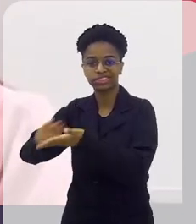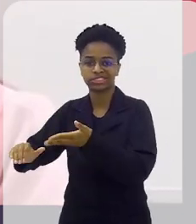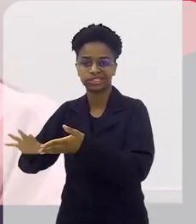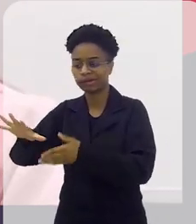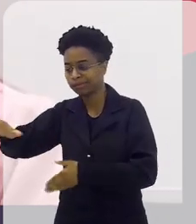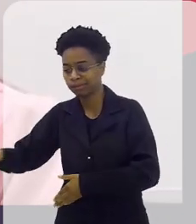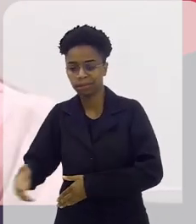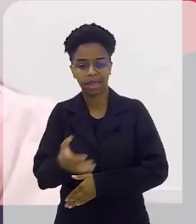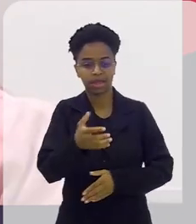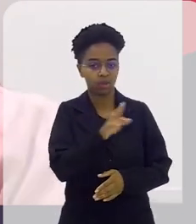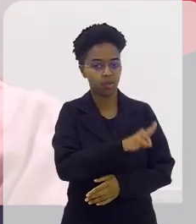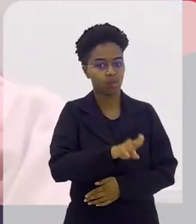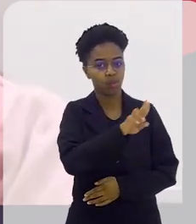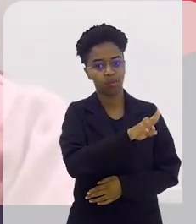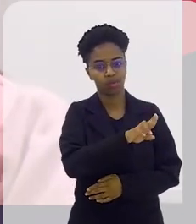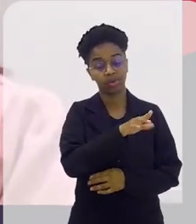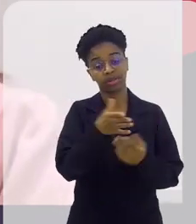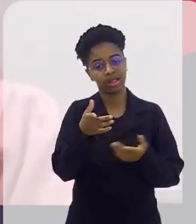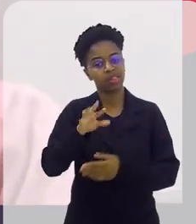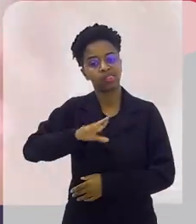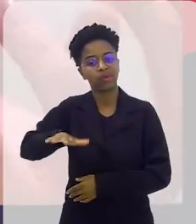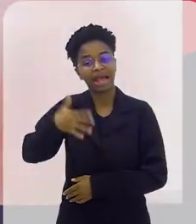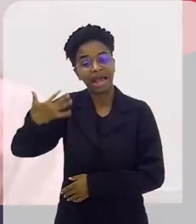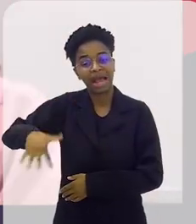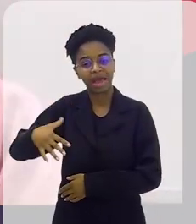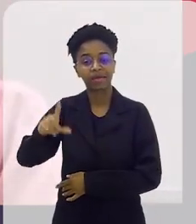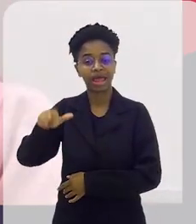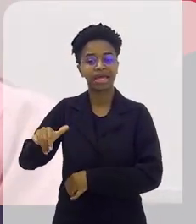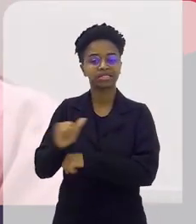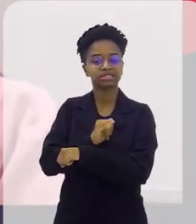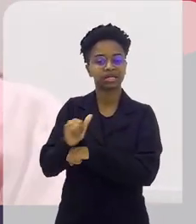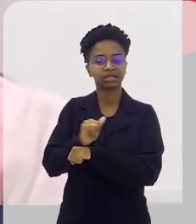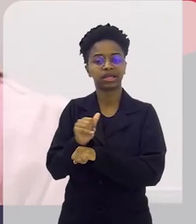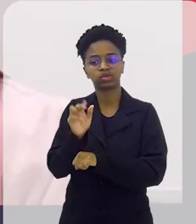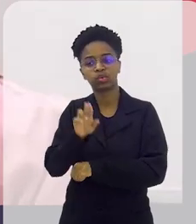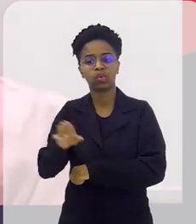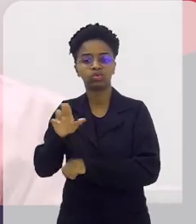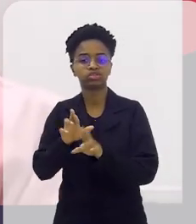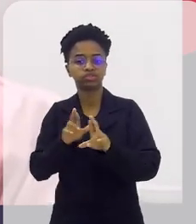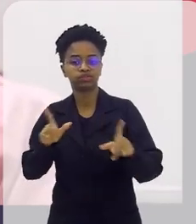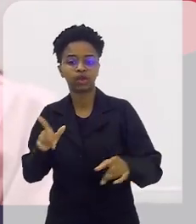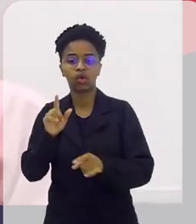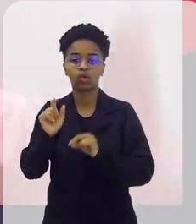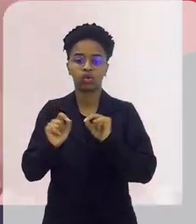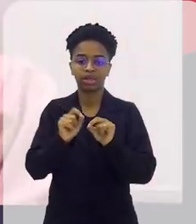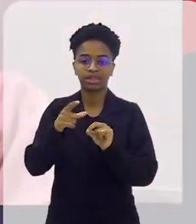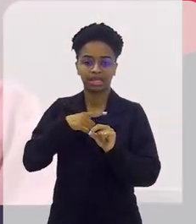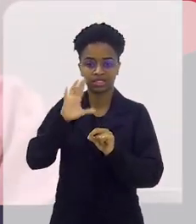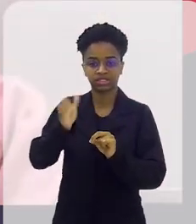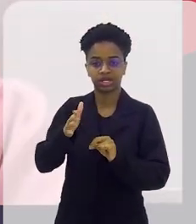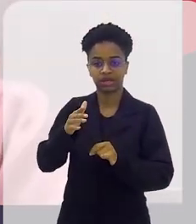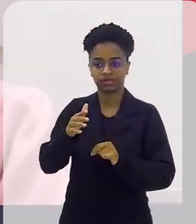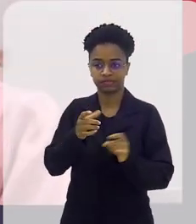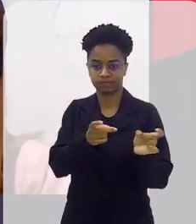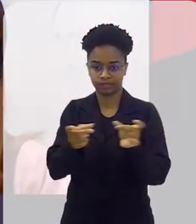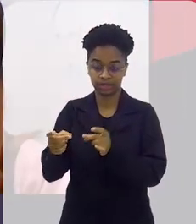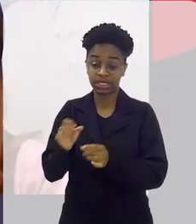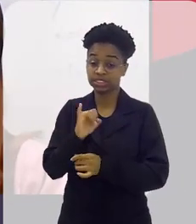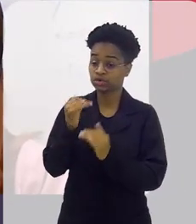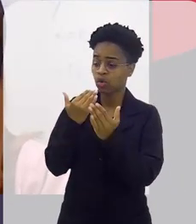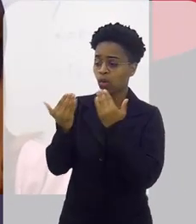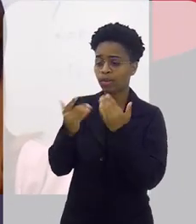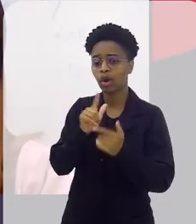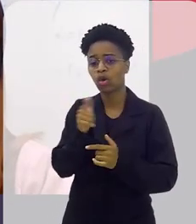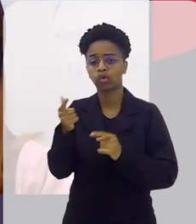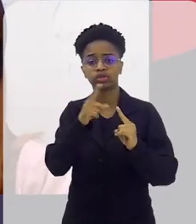essa forma, o produto não é um produto mais caro, e sim uma alternativa ao que já temos no mercado, é uma alternativa nacional. Comparando